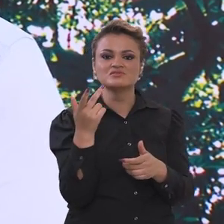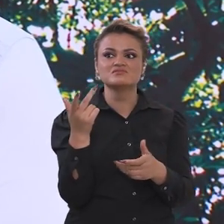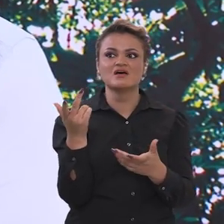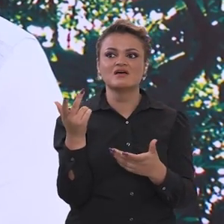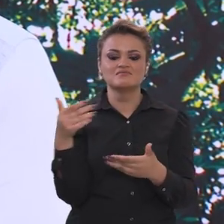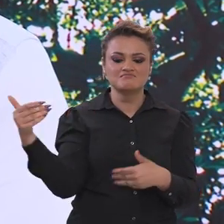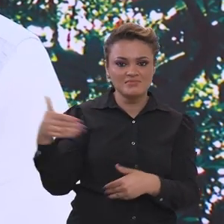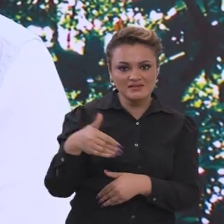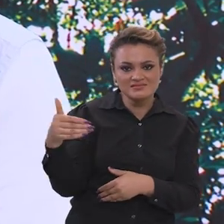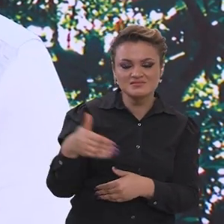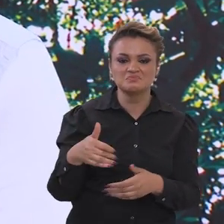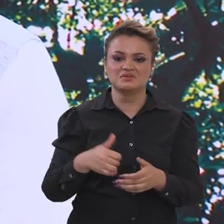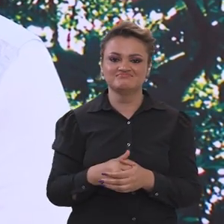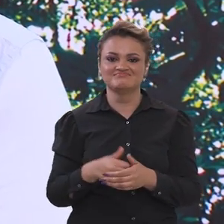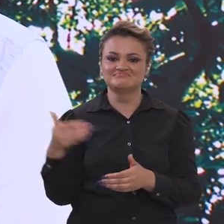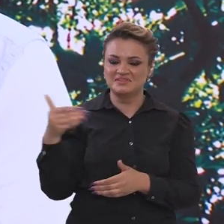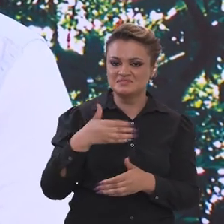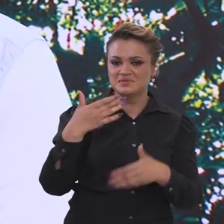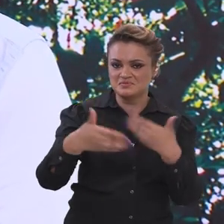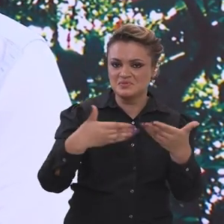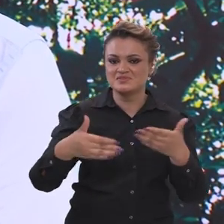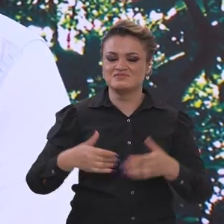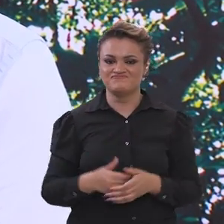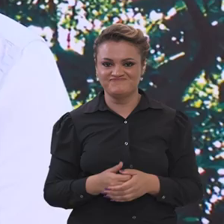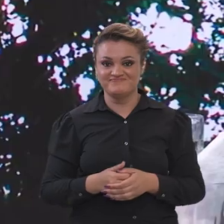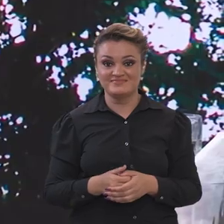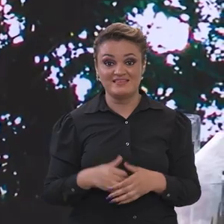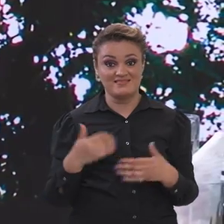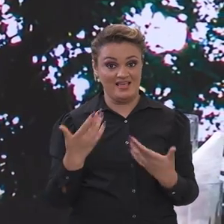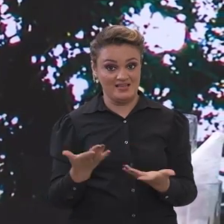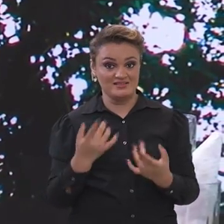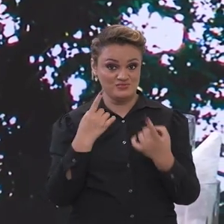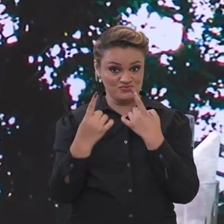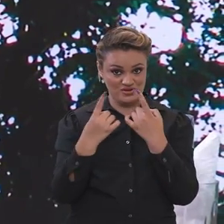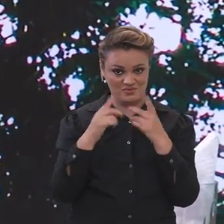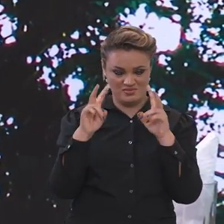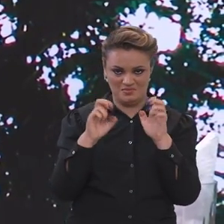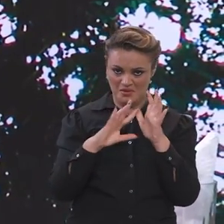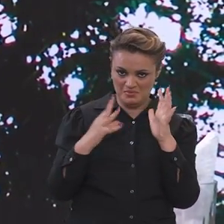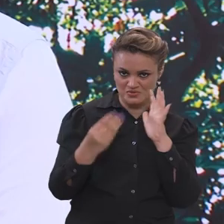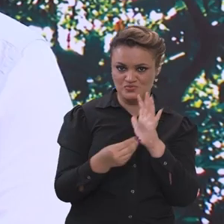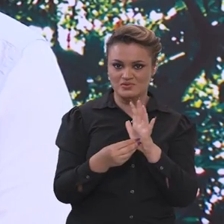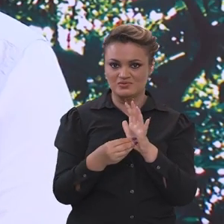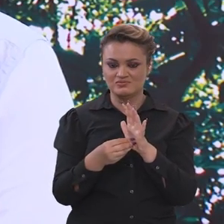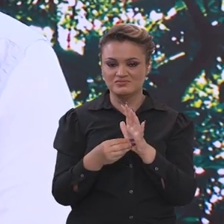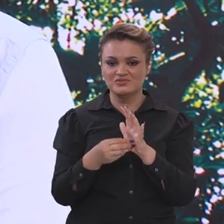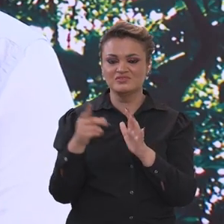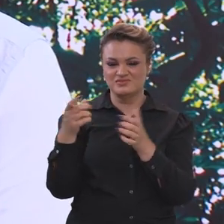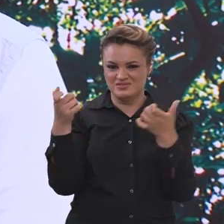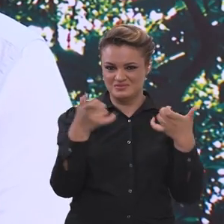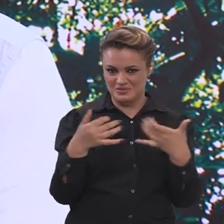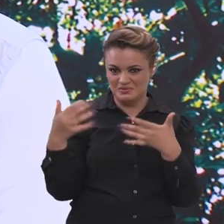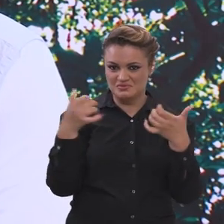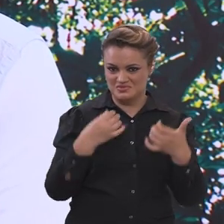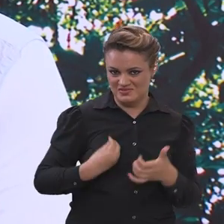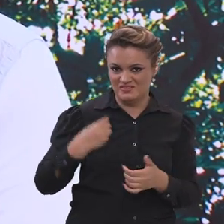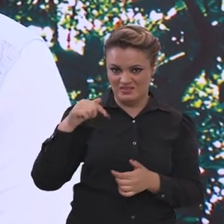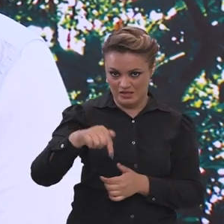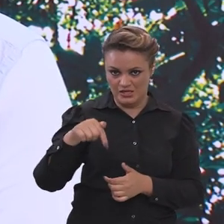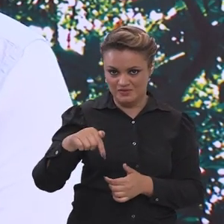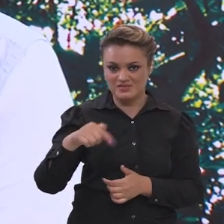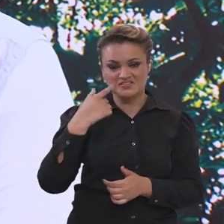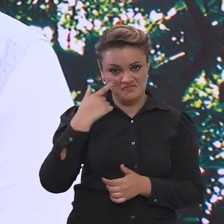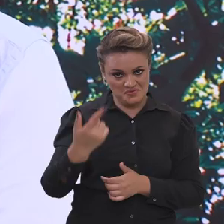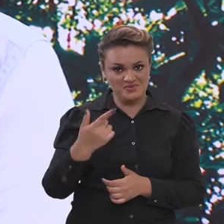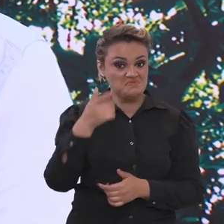as pessoas possam participar desse processo. E aqui, os diálogos amazônicos que você presenciou, que você estava